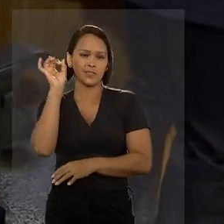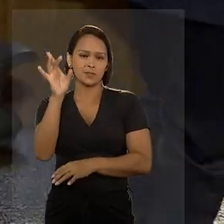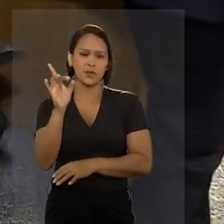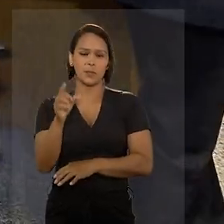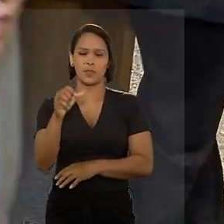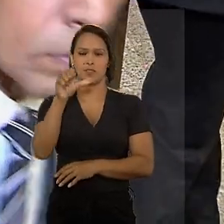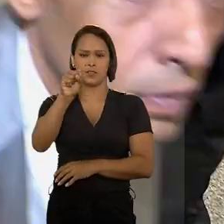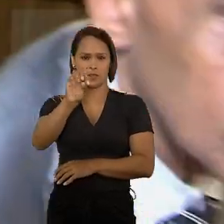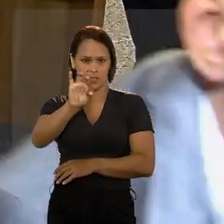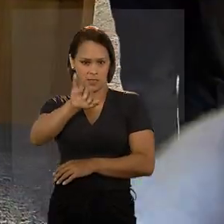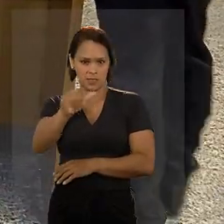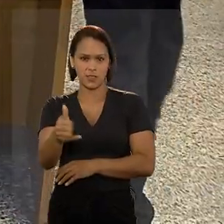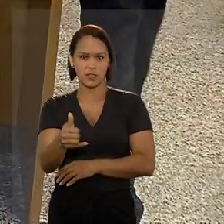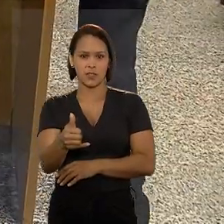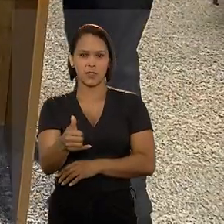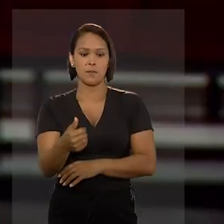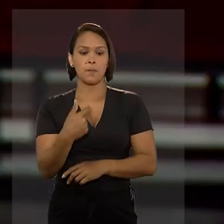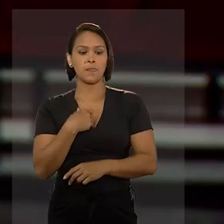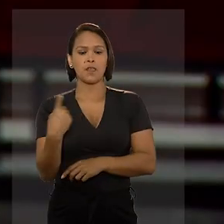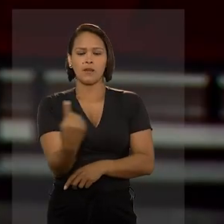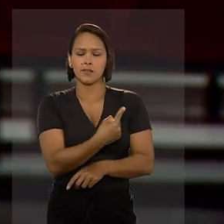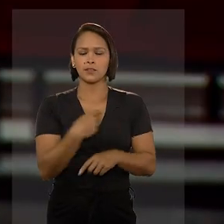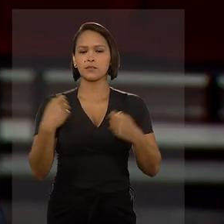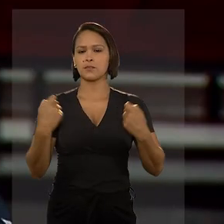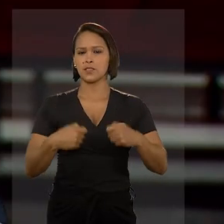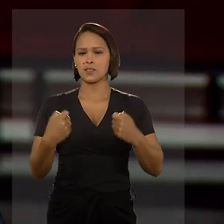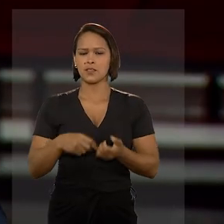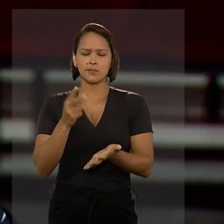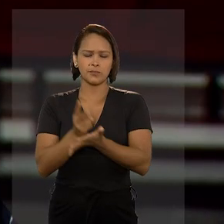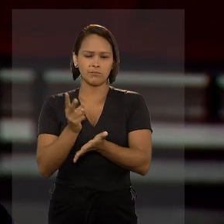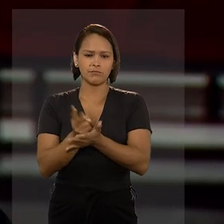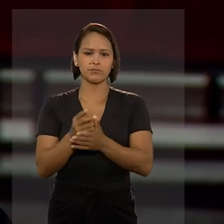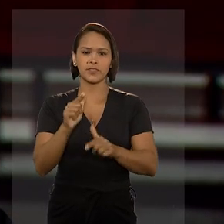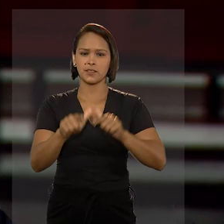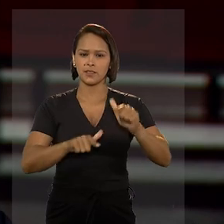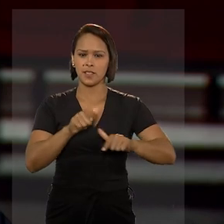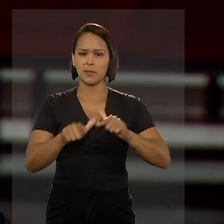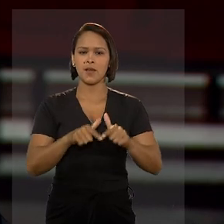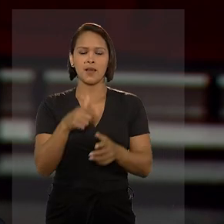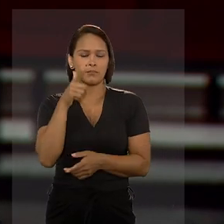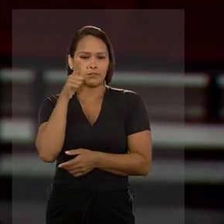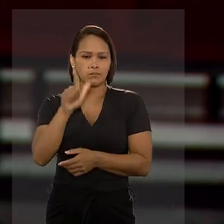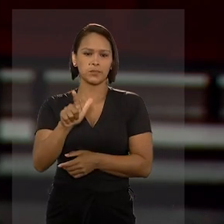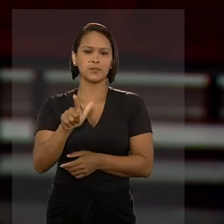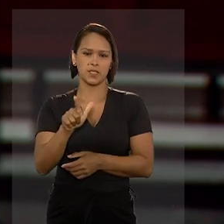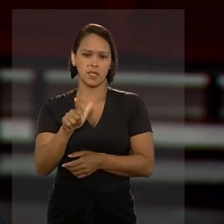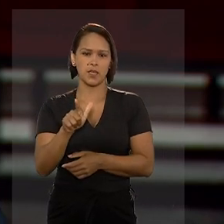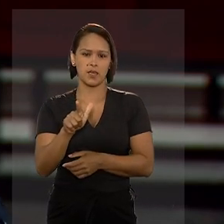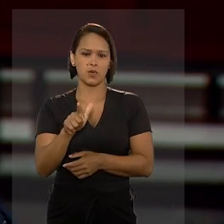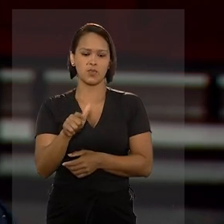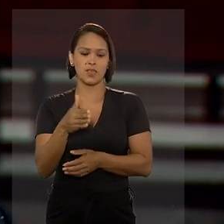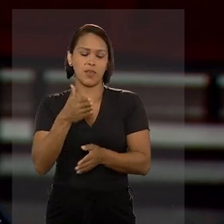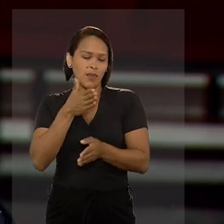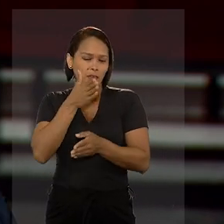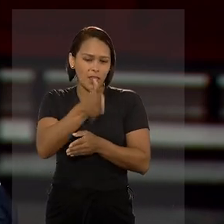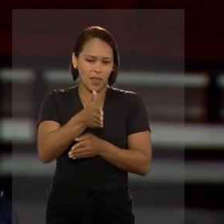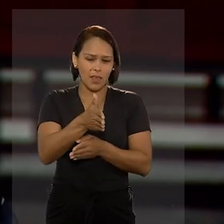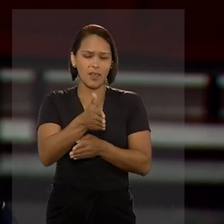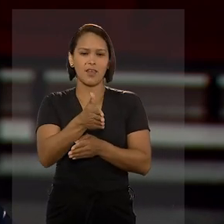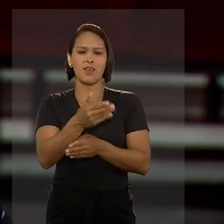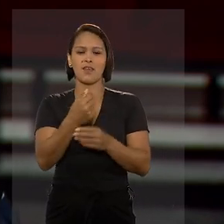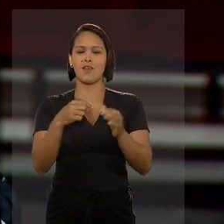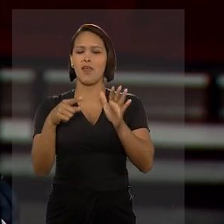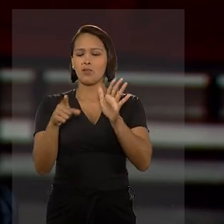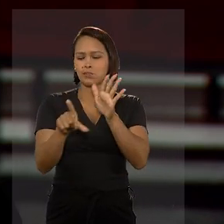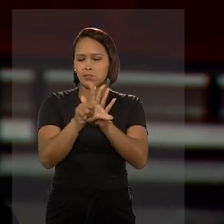no STJ. A gente precisa sempre trabalhar para a gente conseguir ir em